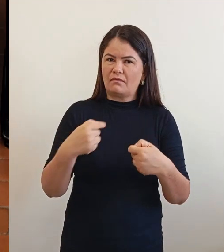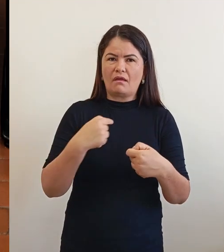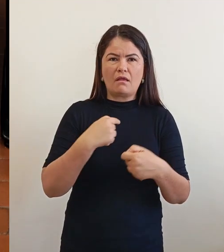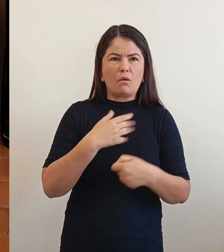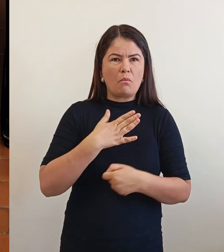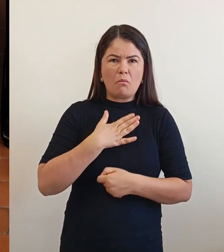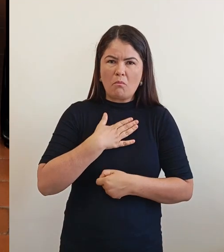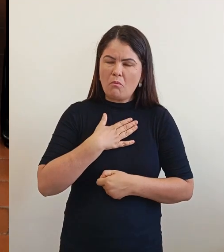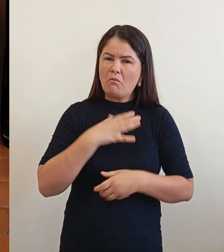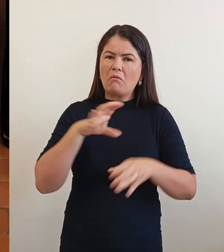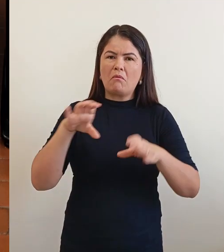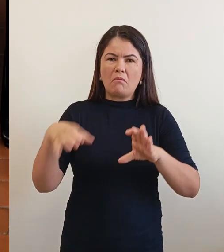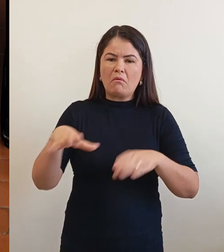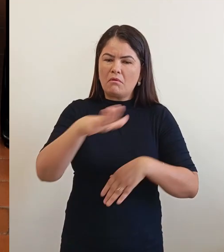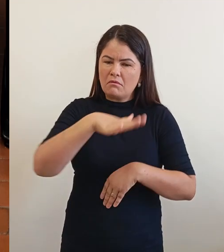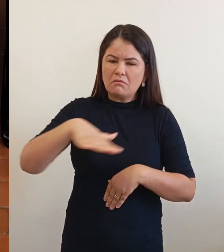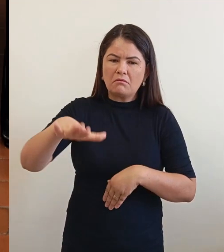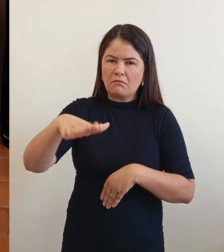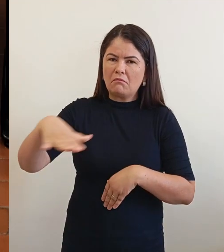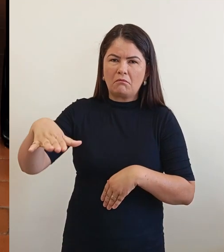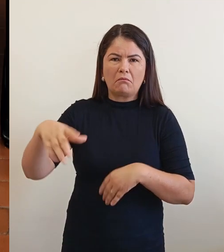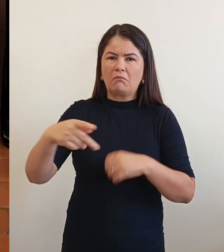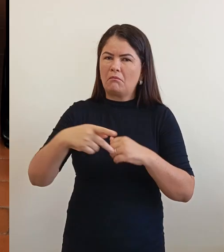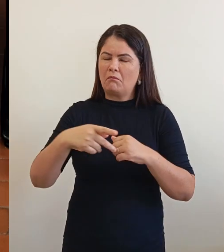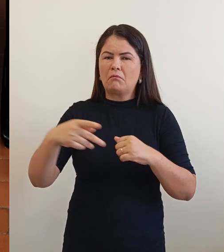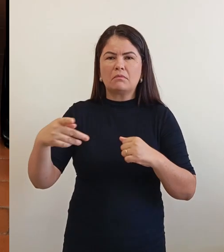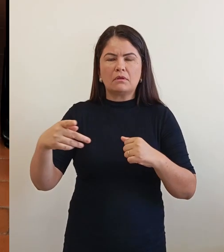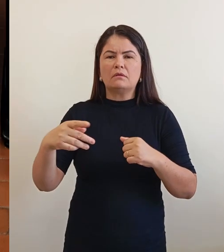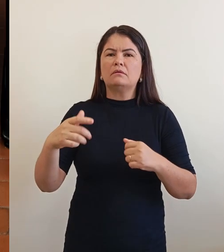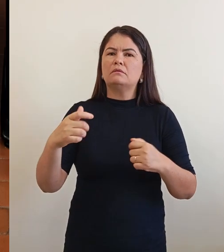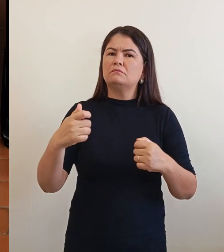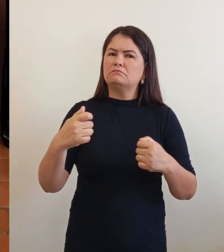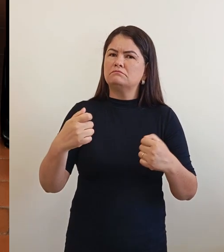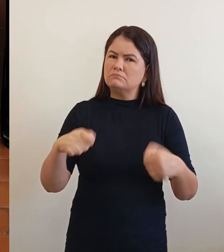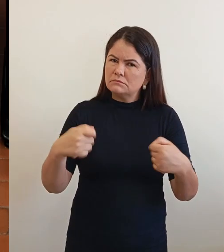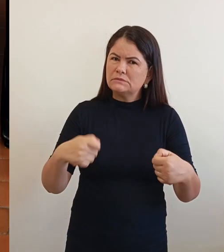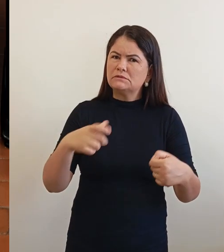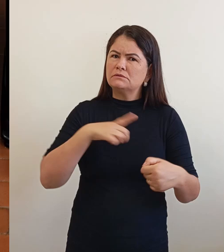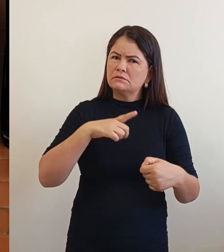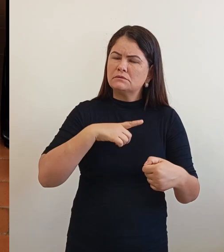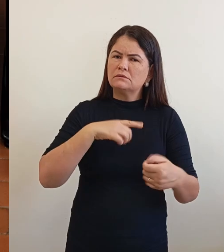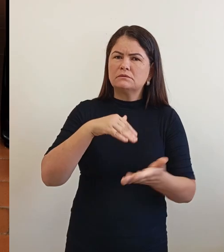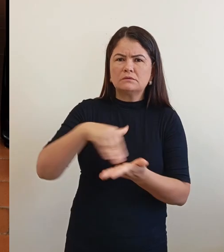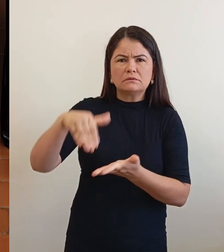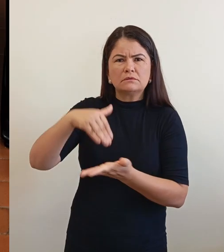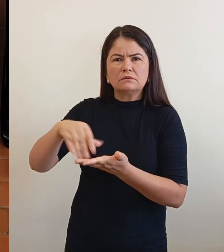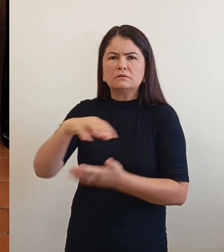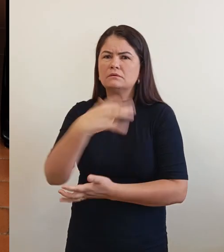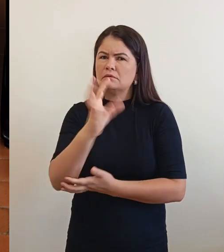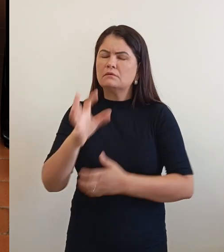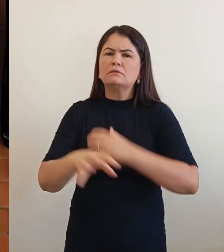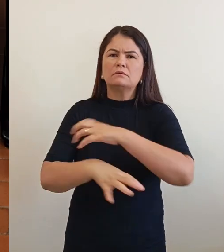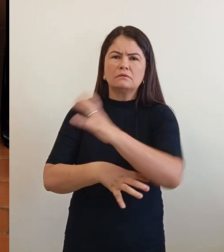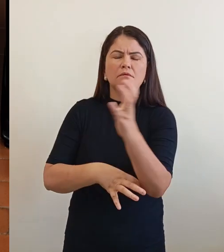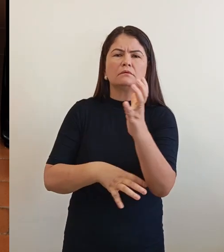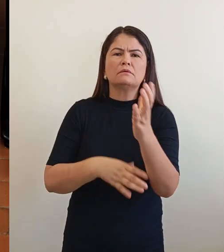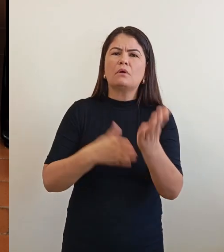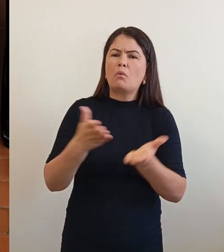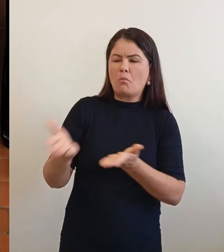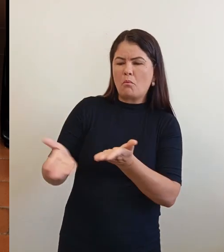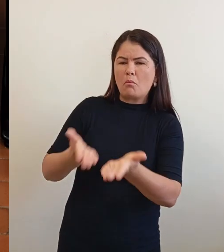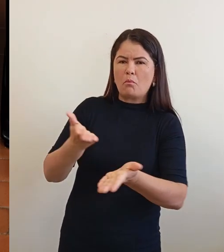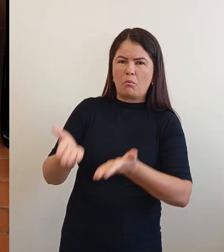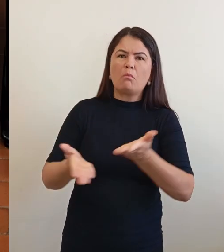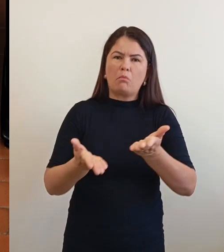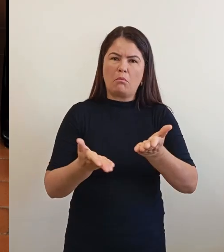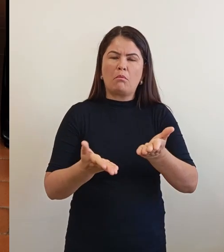na área, não sou especializado, mas precisa de ter o secretário de meio ambiente que vai dedicar a essa